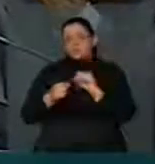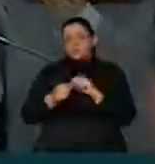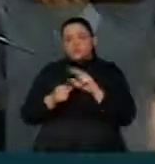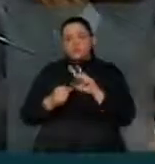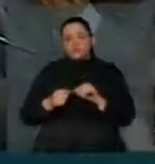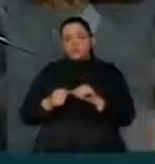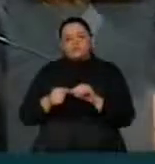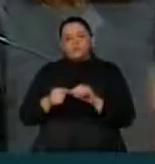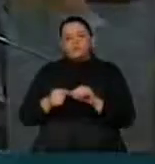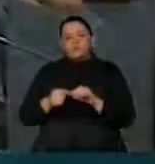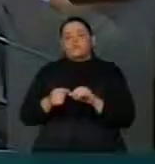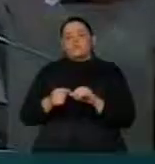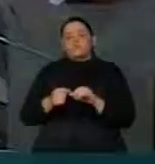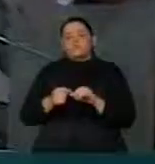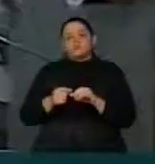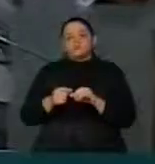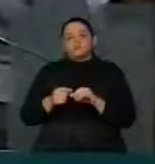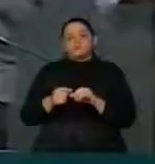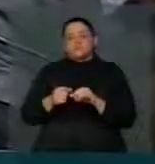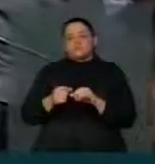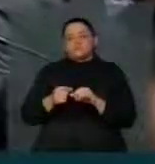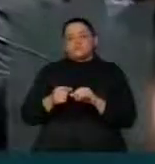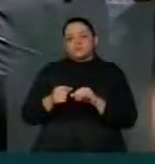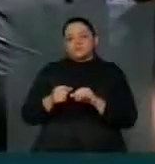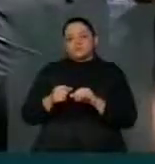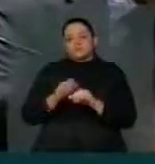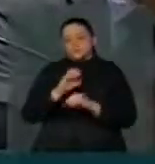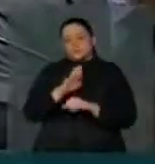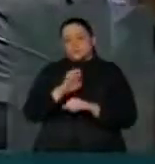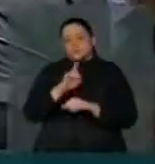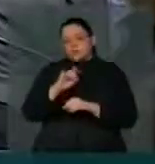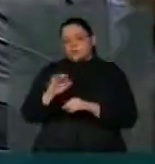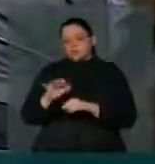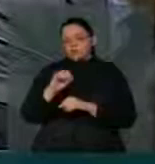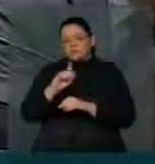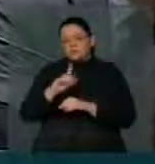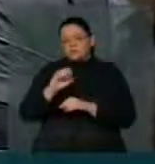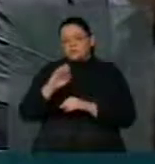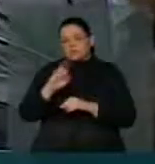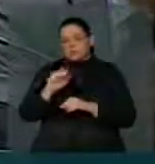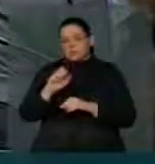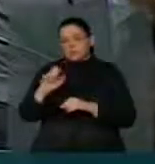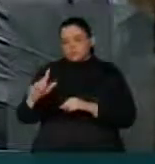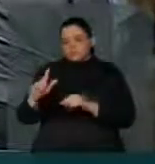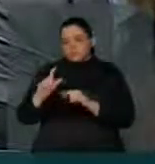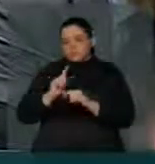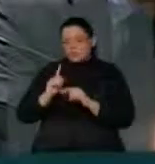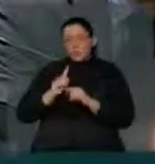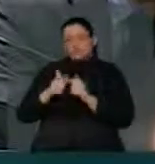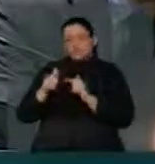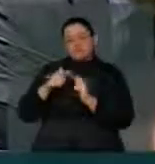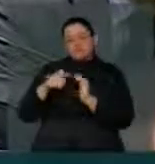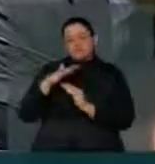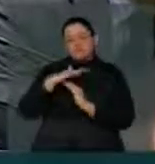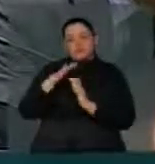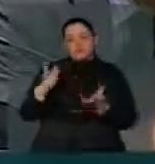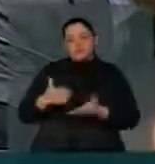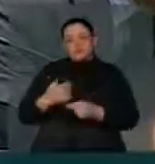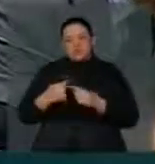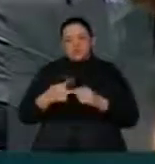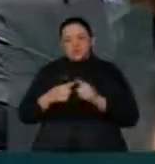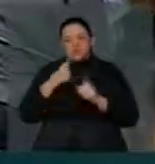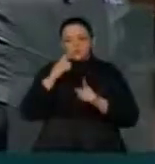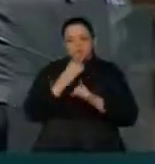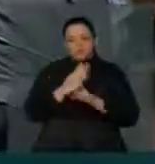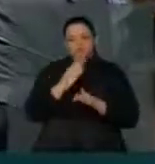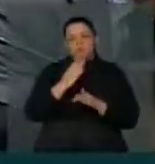e aí, com a restrição de crédito global, no momento em que o Brasil descobre exatamente o pré-sal, há uma necessidade de